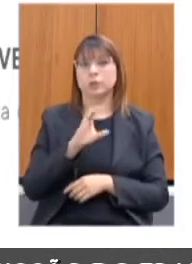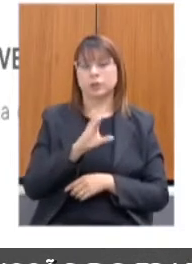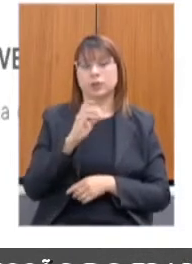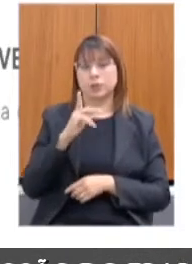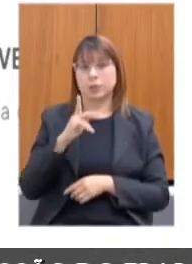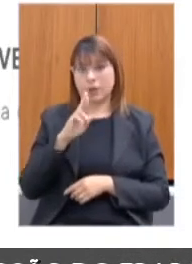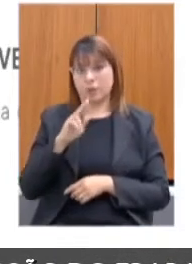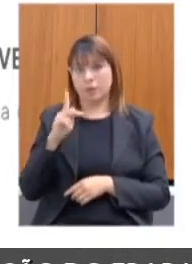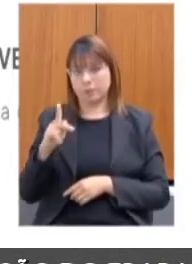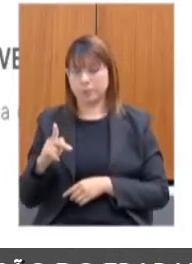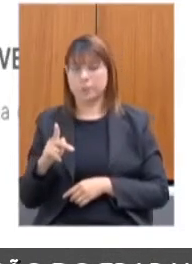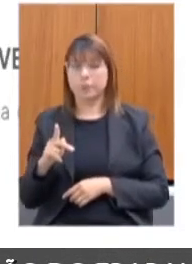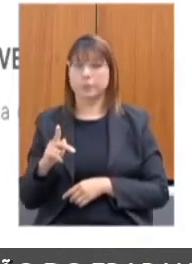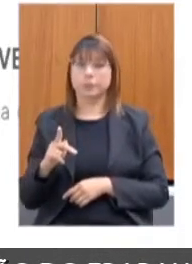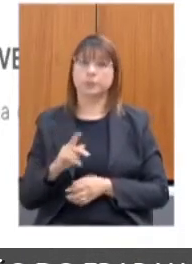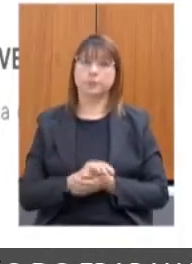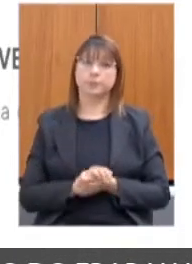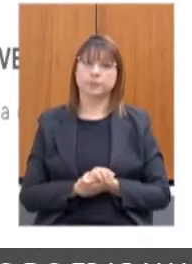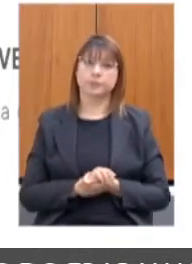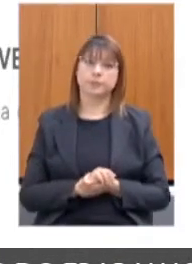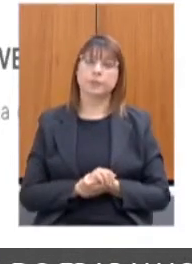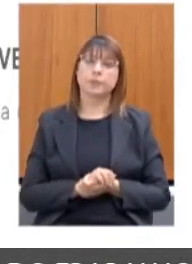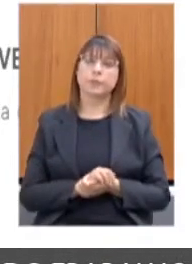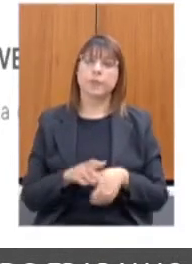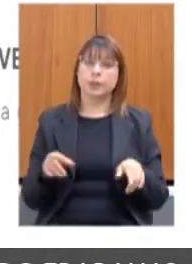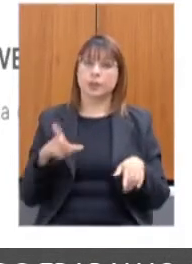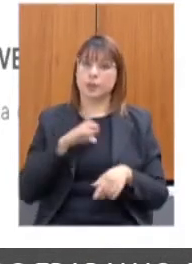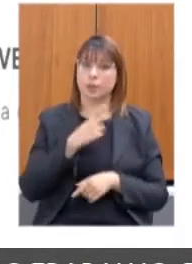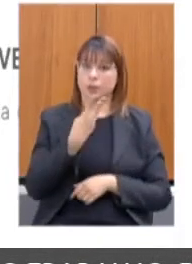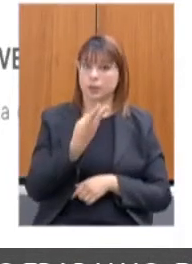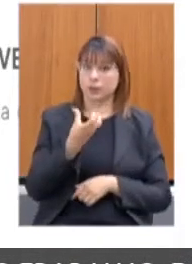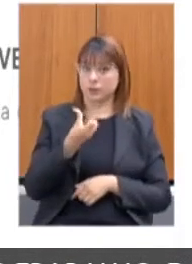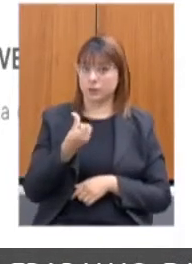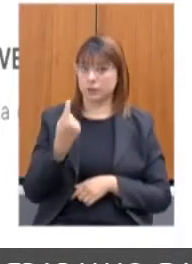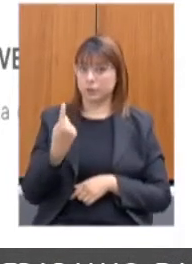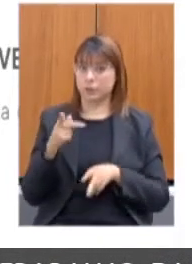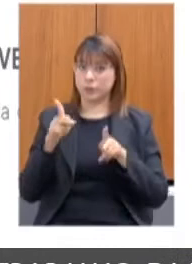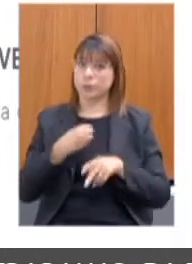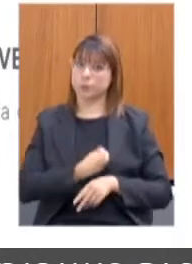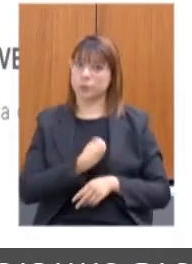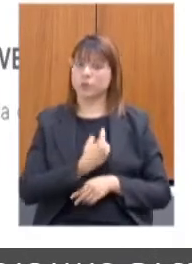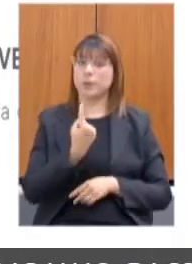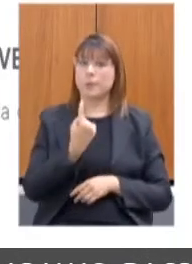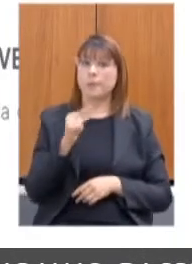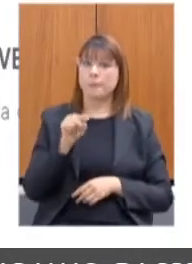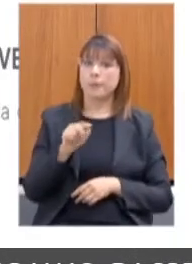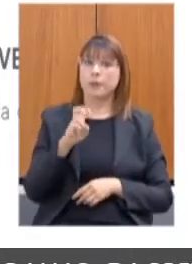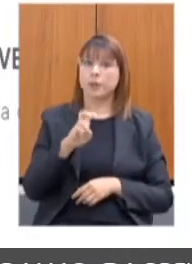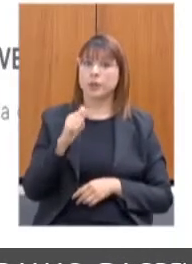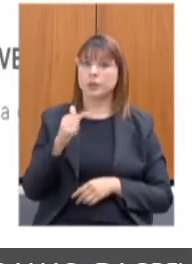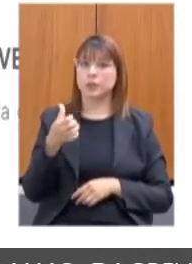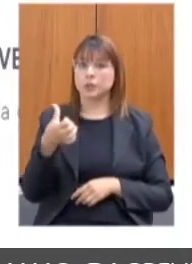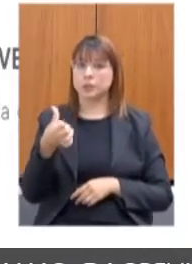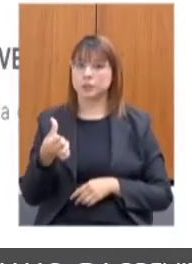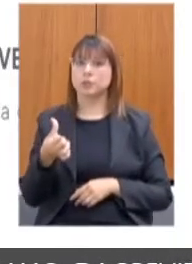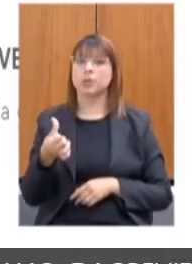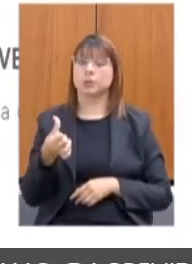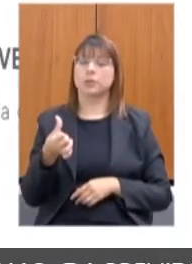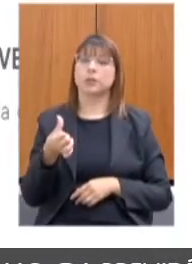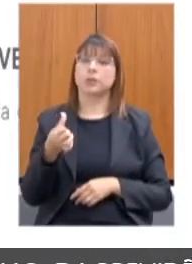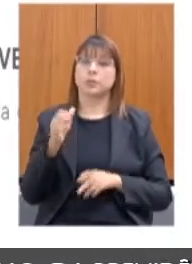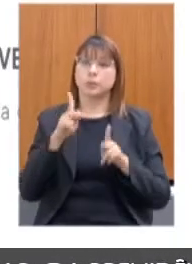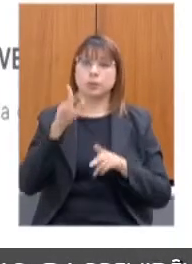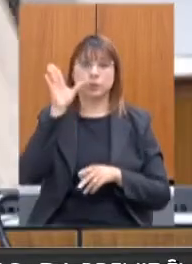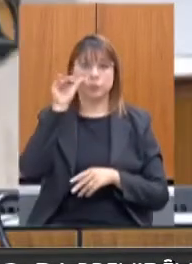oficina de imagem. Tivemos 361 participantes, com 1.576 visualizações no